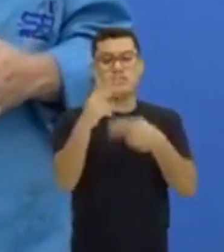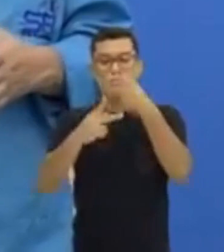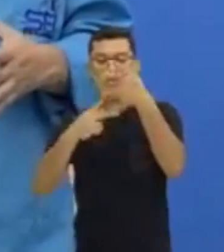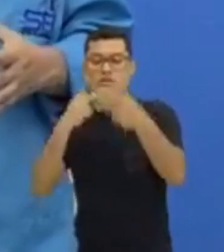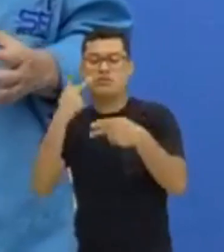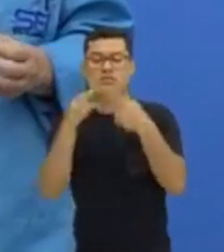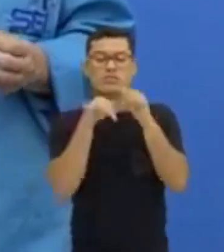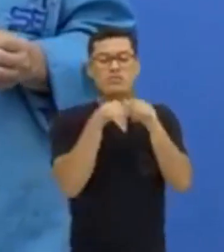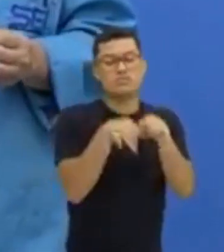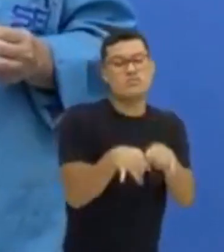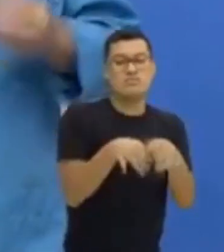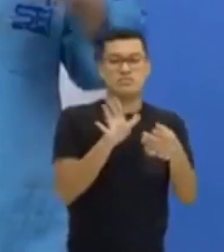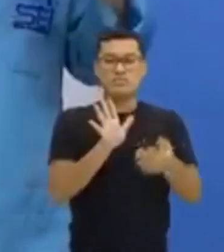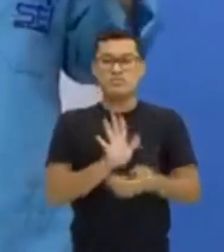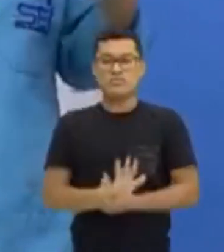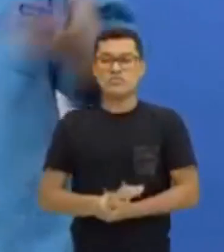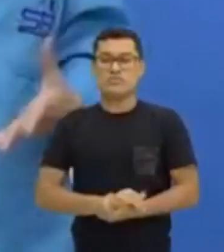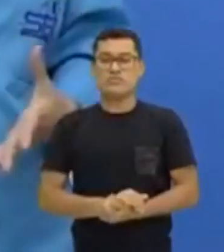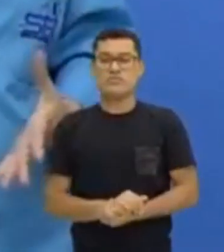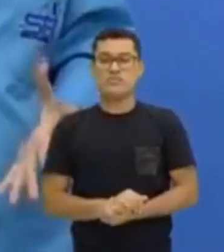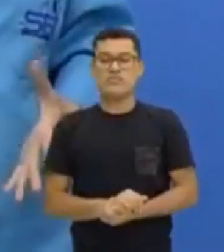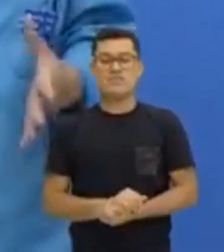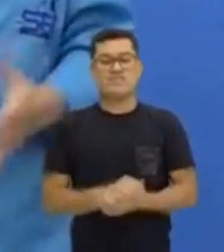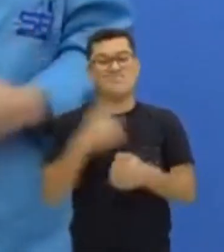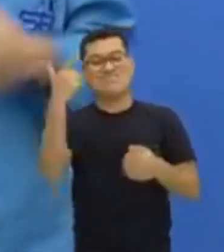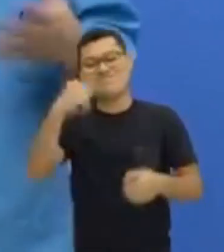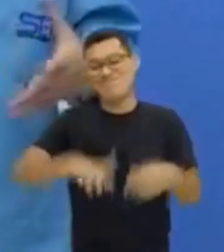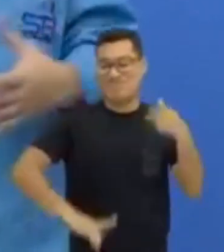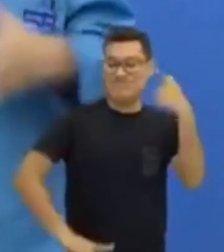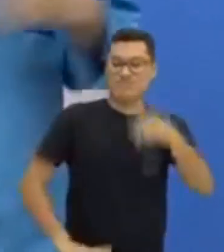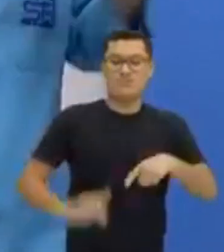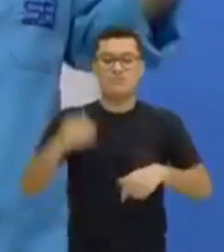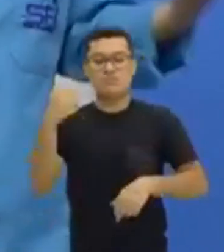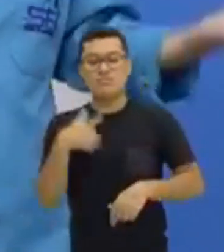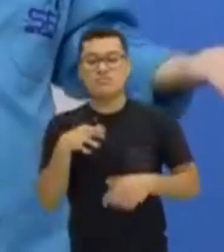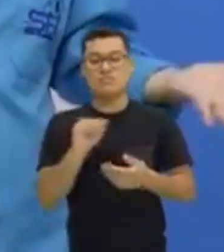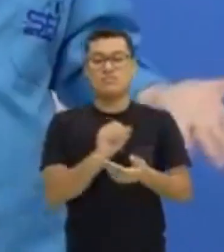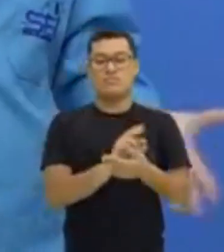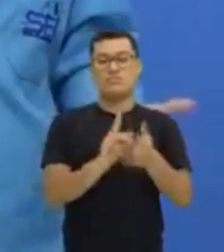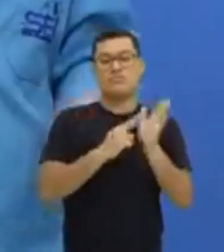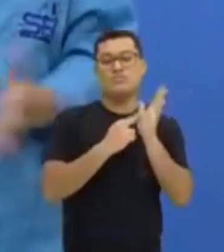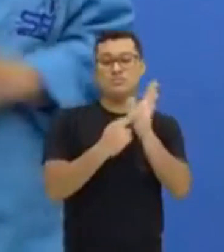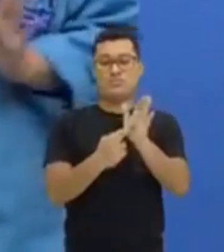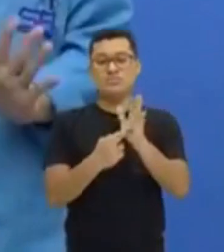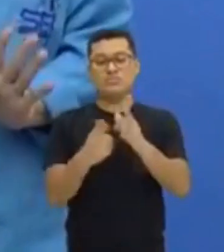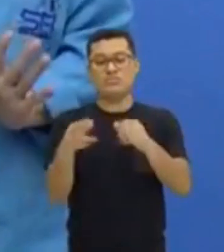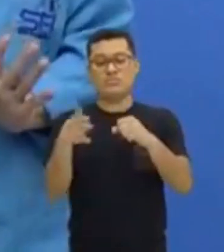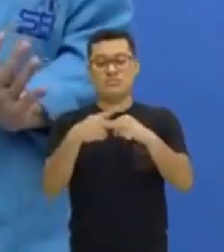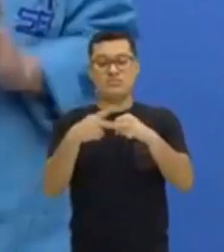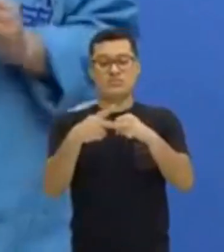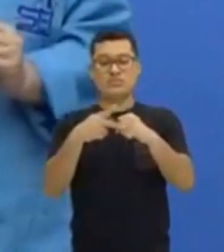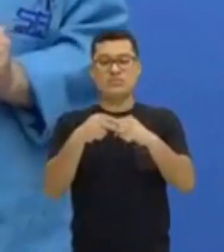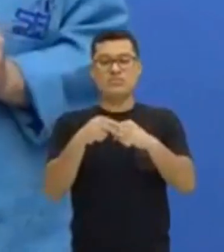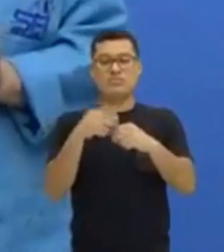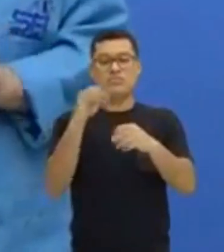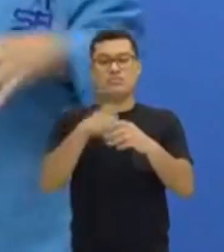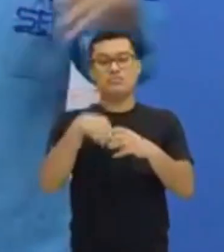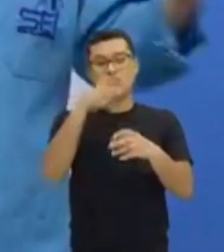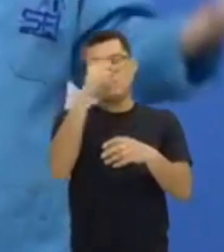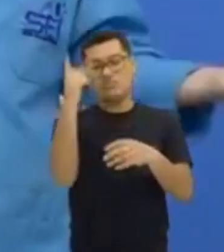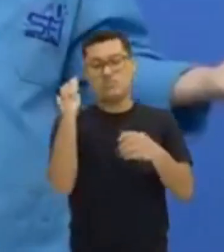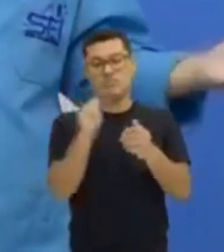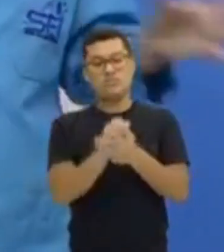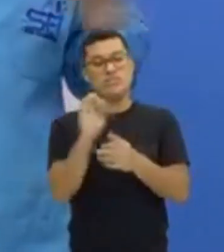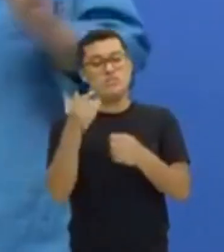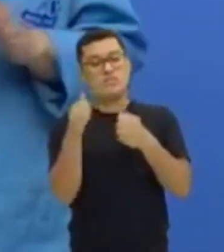Não fica assim tão repetitiva. Então, os pronomes representam essas pessoas. Quiser colocar bem próximo,